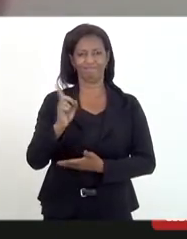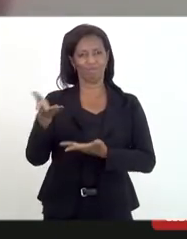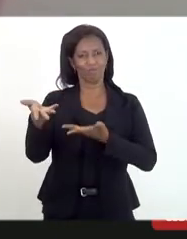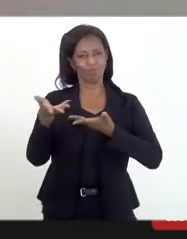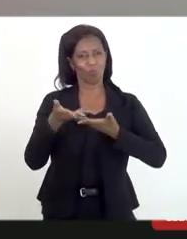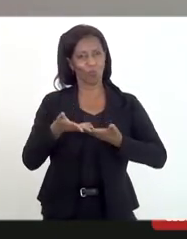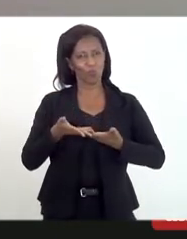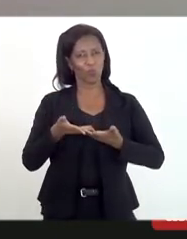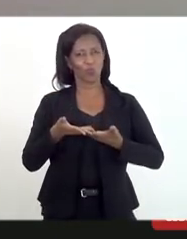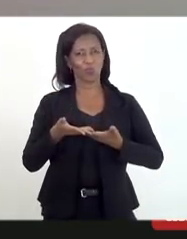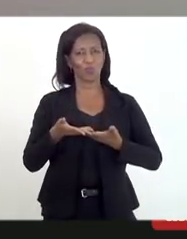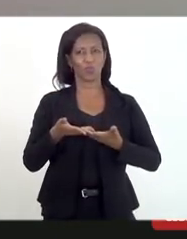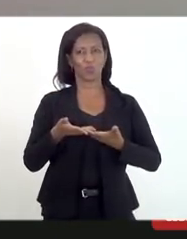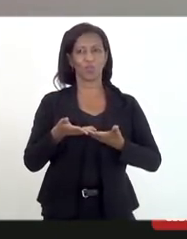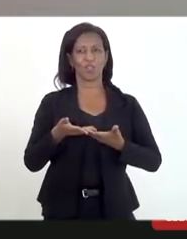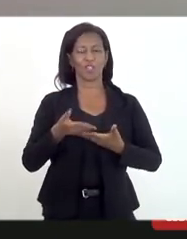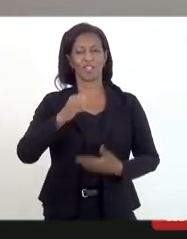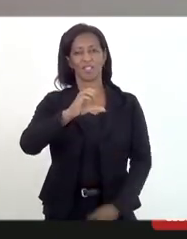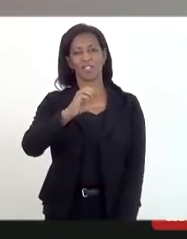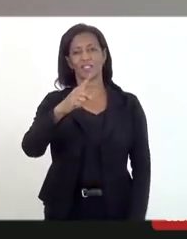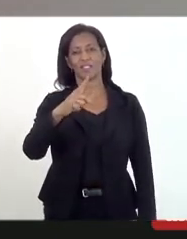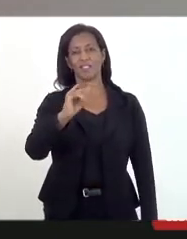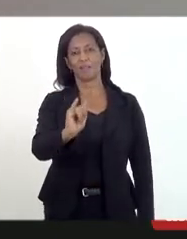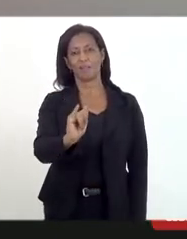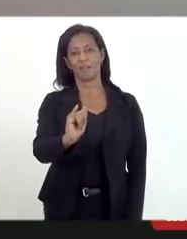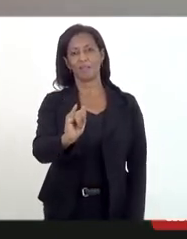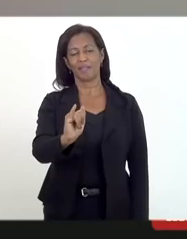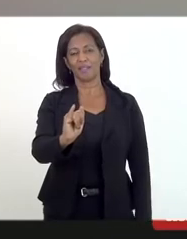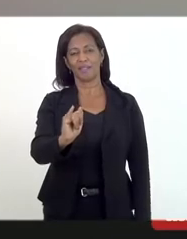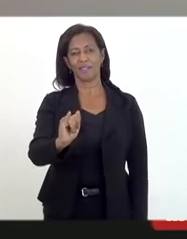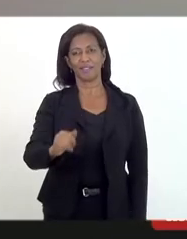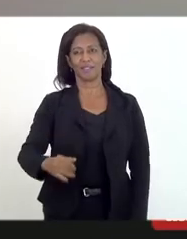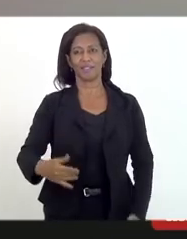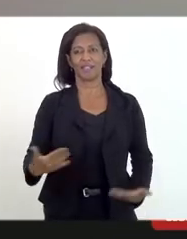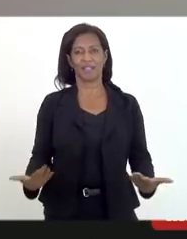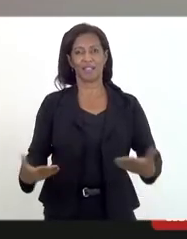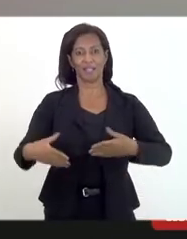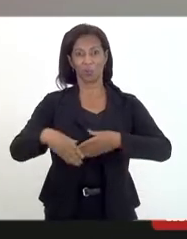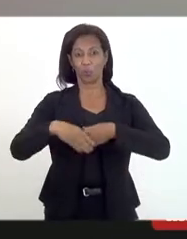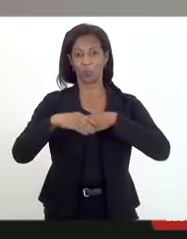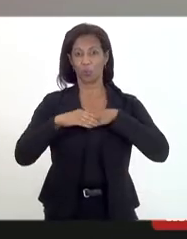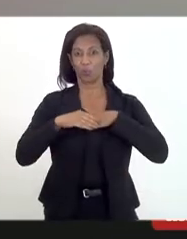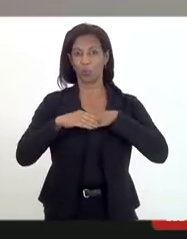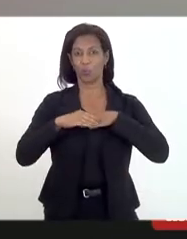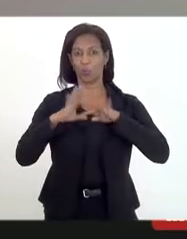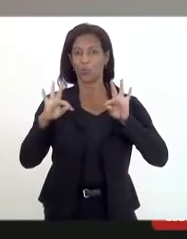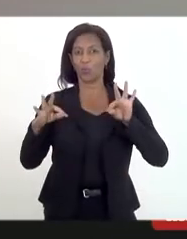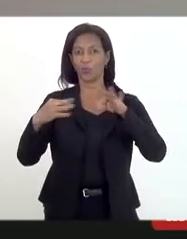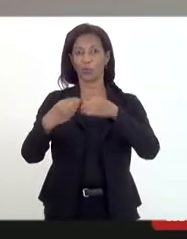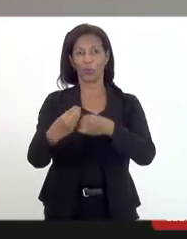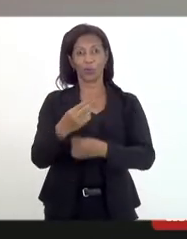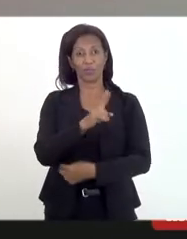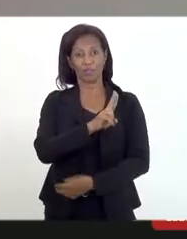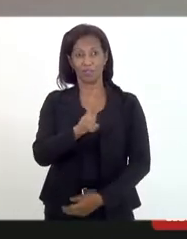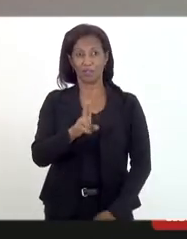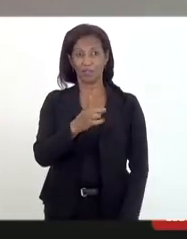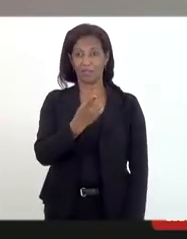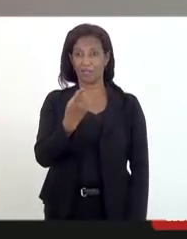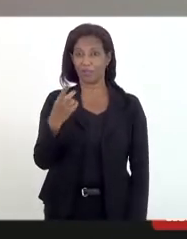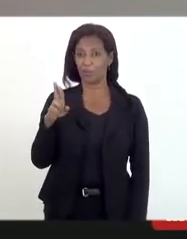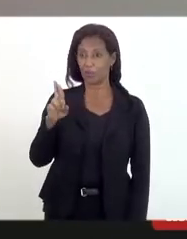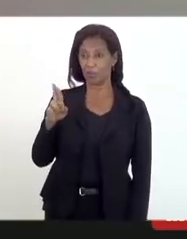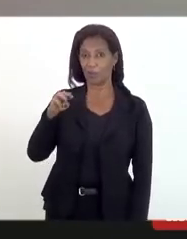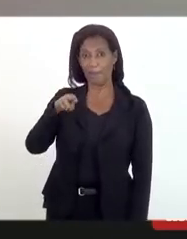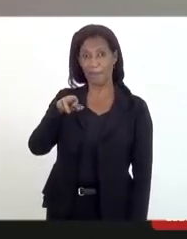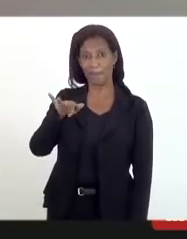dessa CPI a quem cumprimento a todos em nome da doutora Marta Rocha, com quem